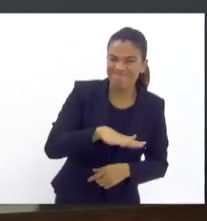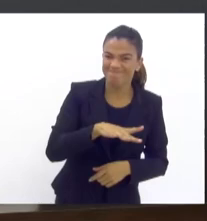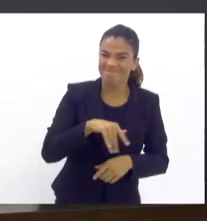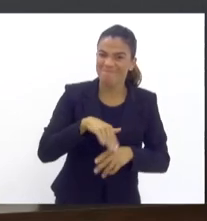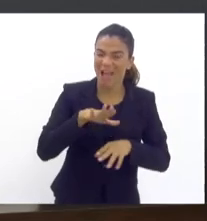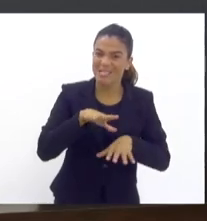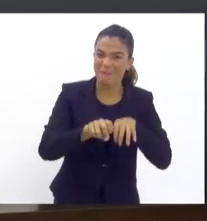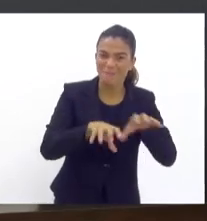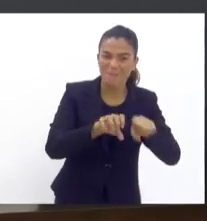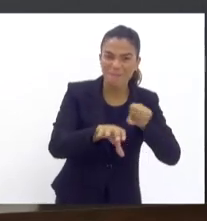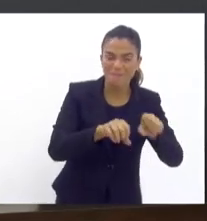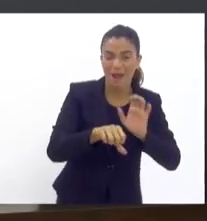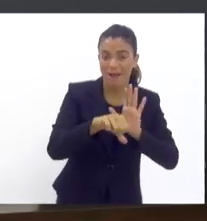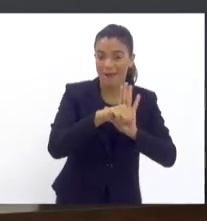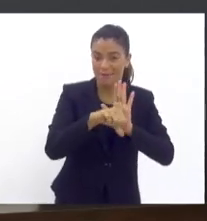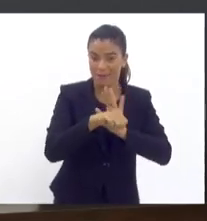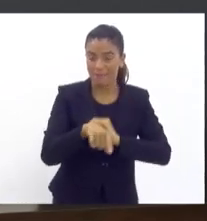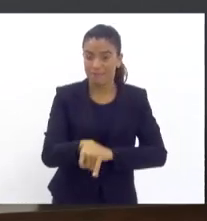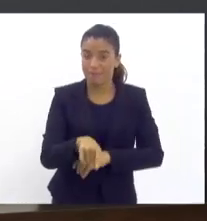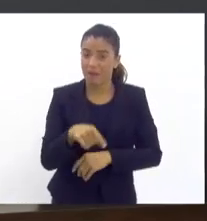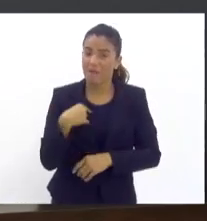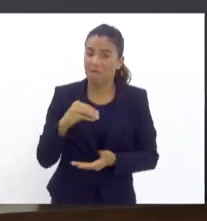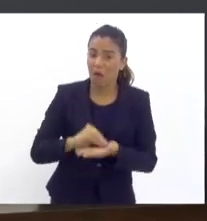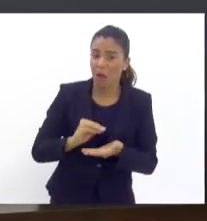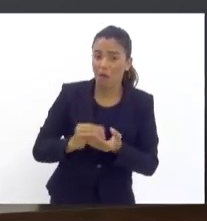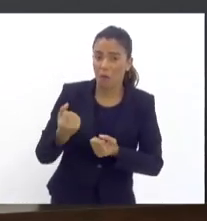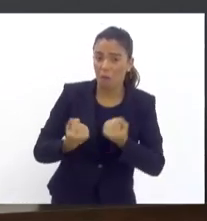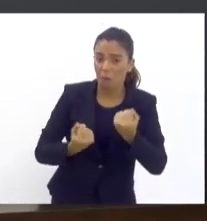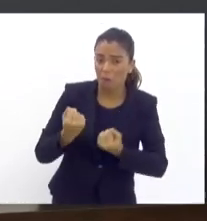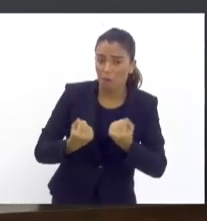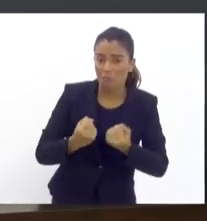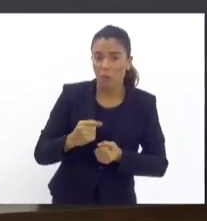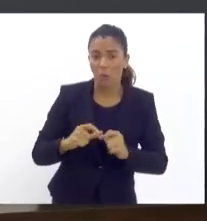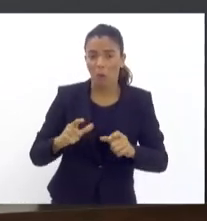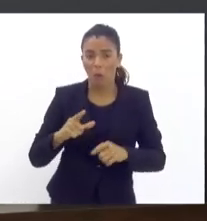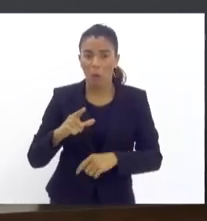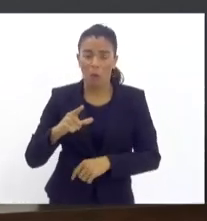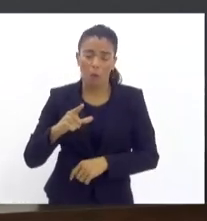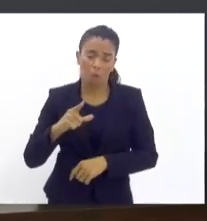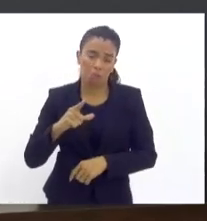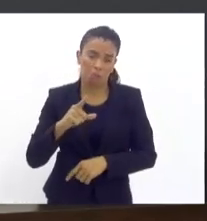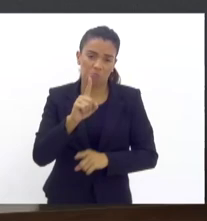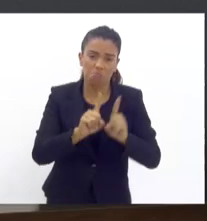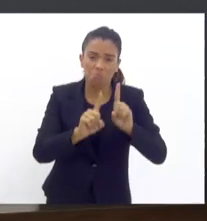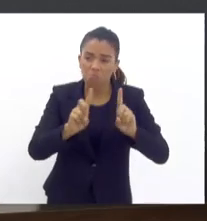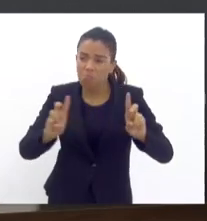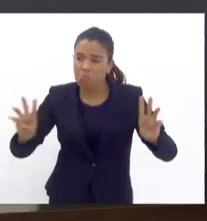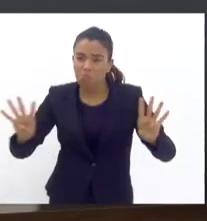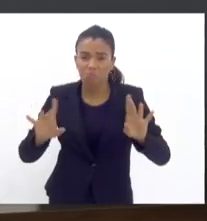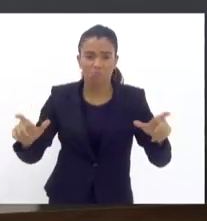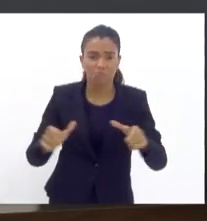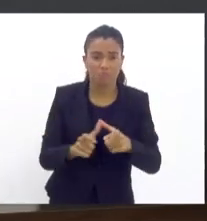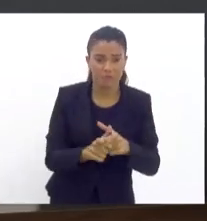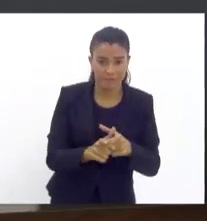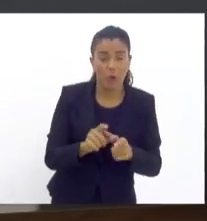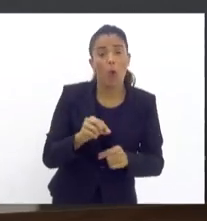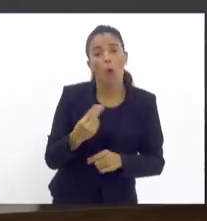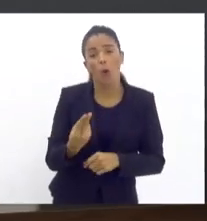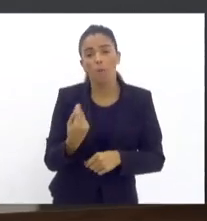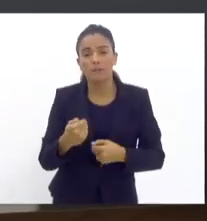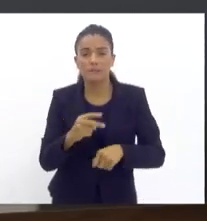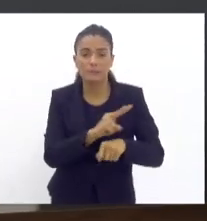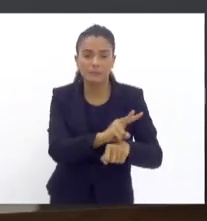os senhores enfrentam no dia a dia. Às vezes é falta de viatura, efetivo reduzido, precisa de mais monitoramento por